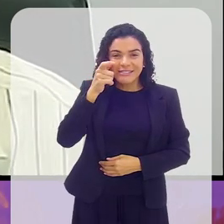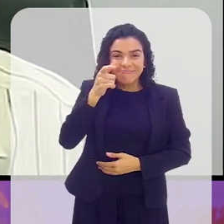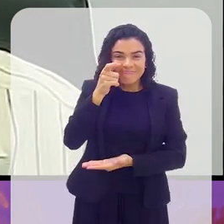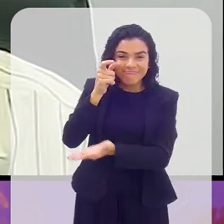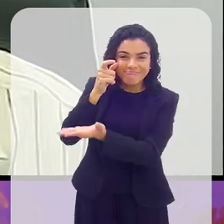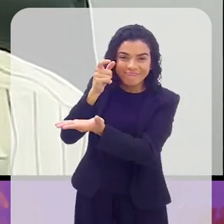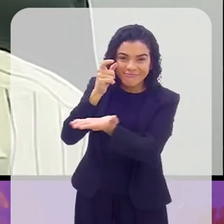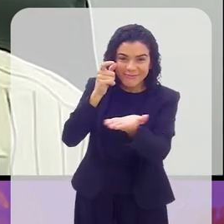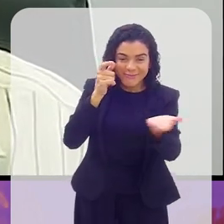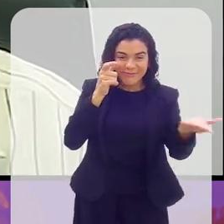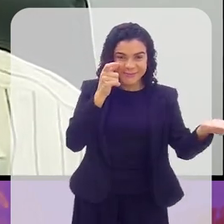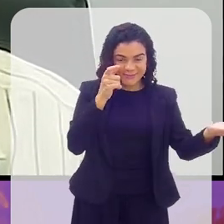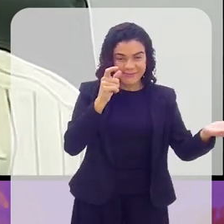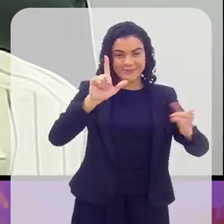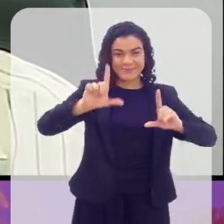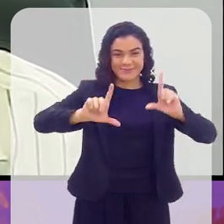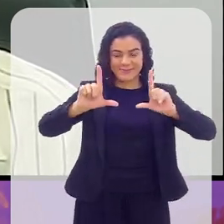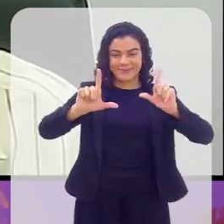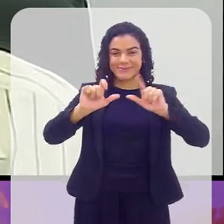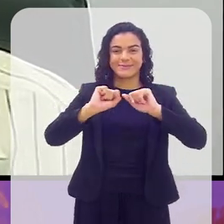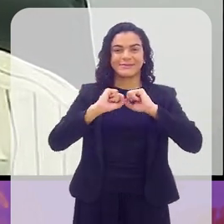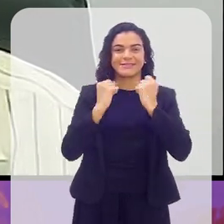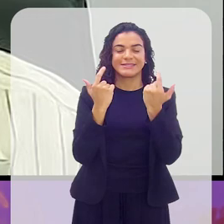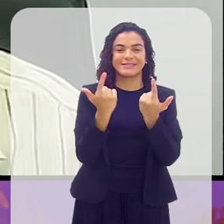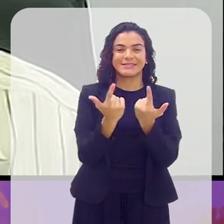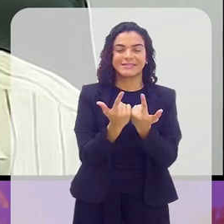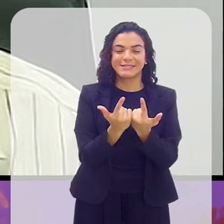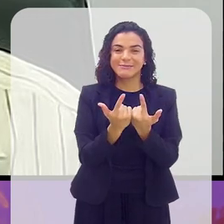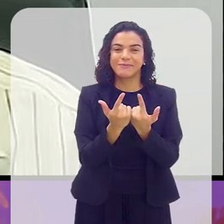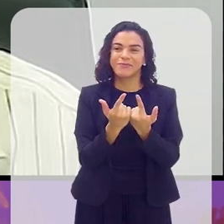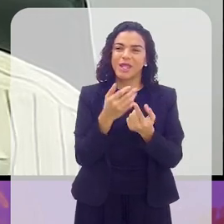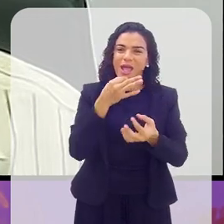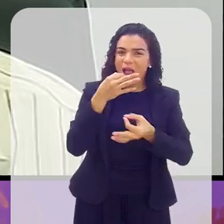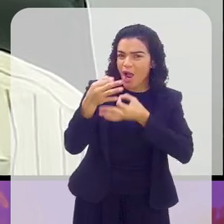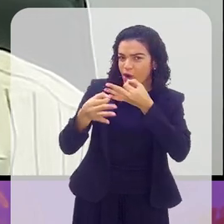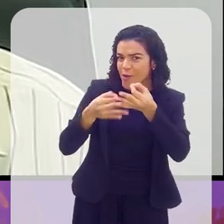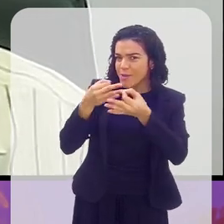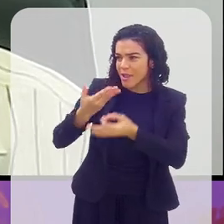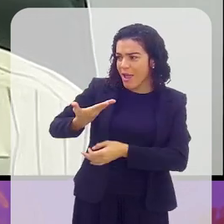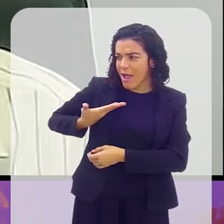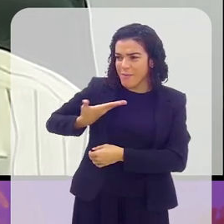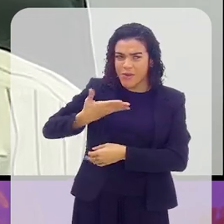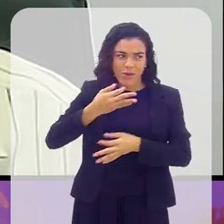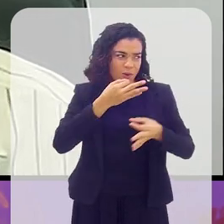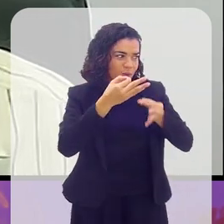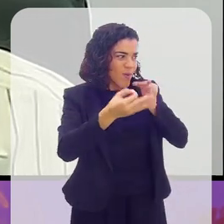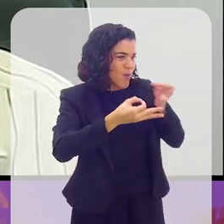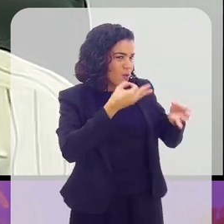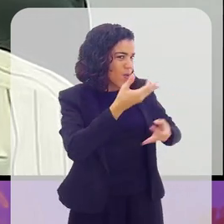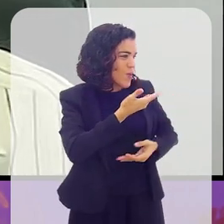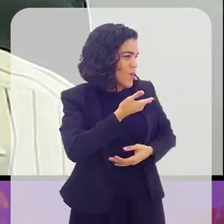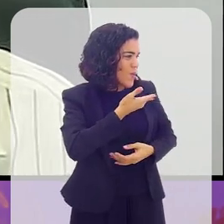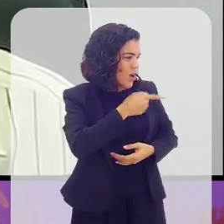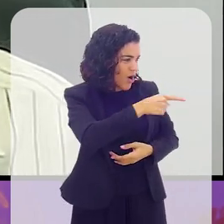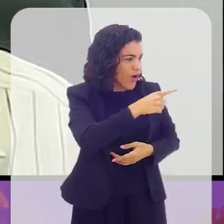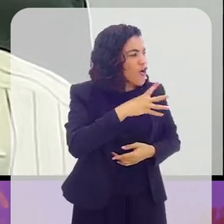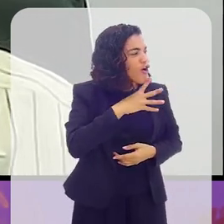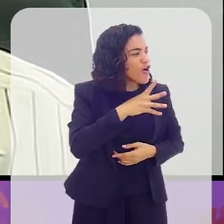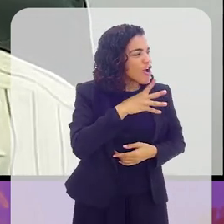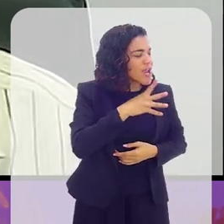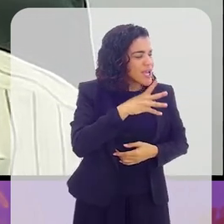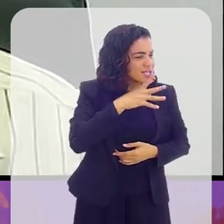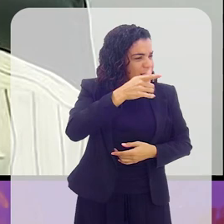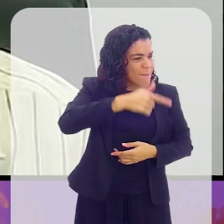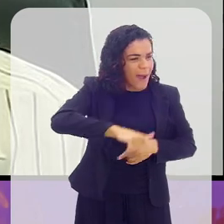principalmente aos ouvintes, aos espectadores da TV Alerme, para comentar com os seus amigos